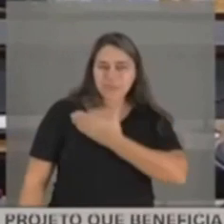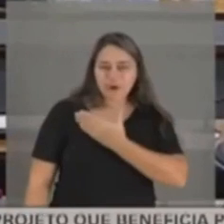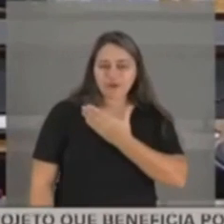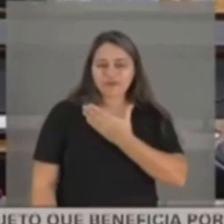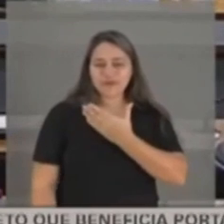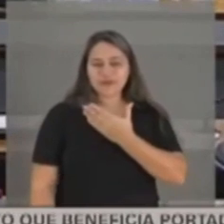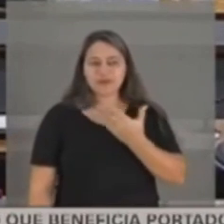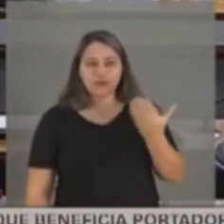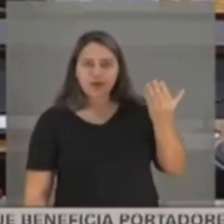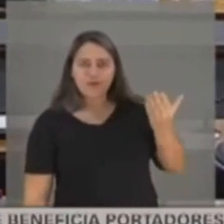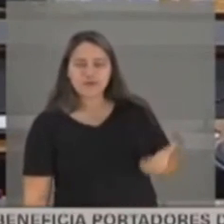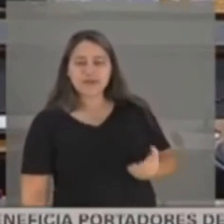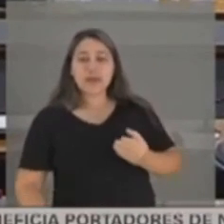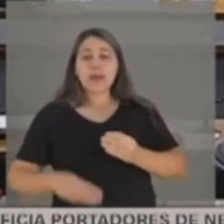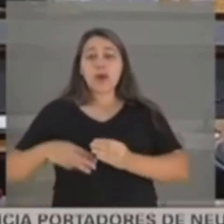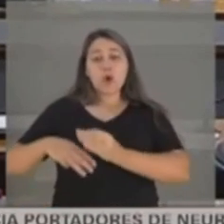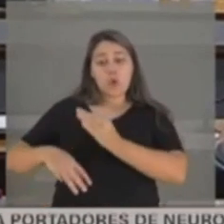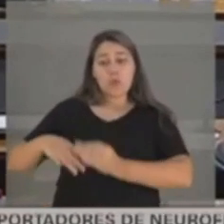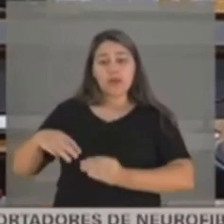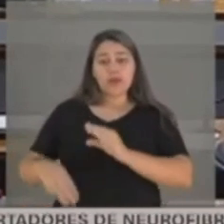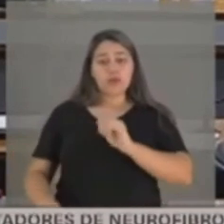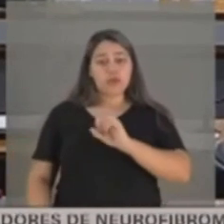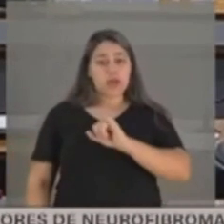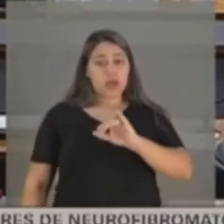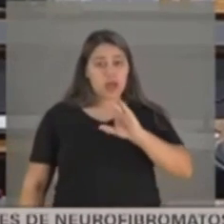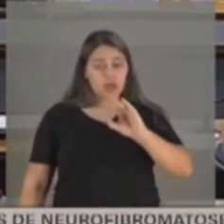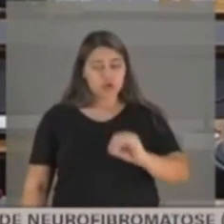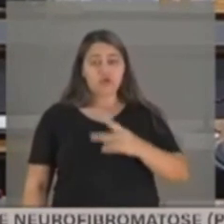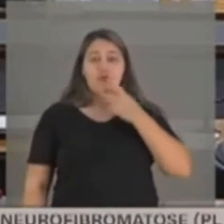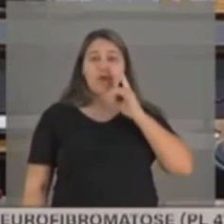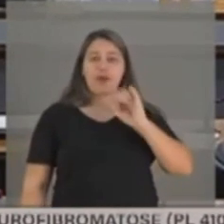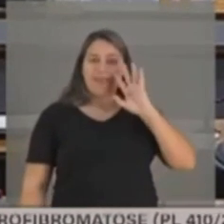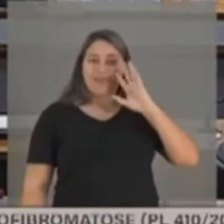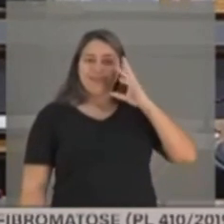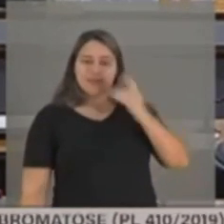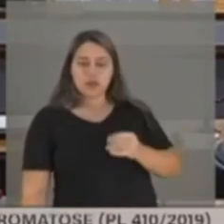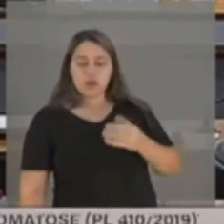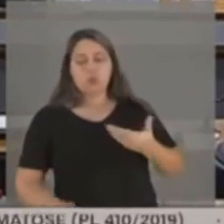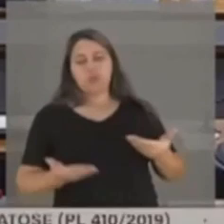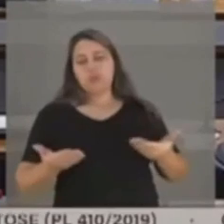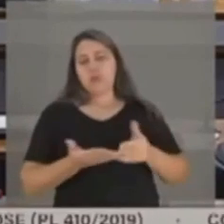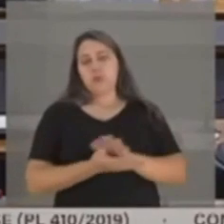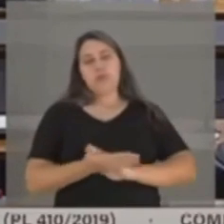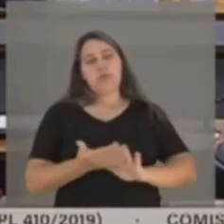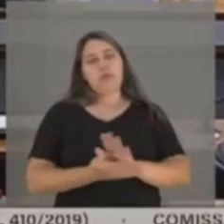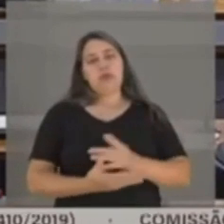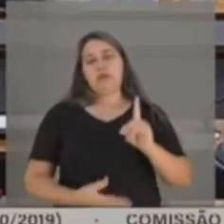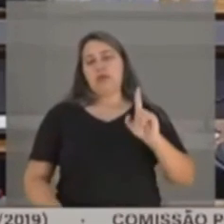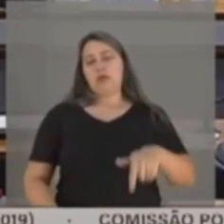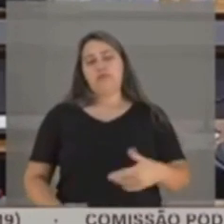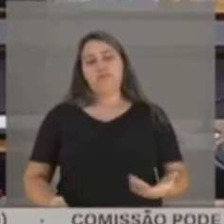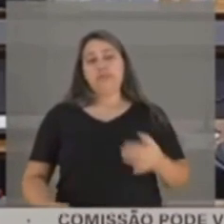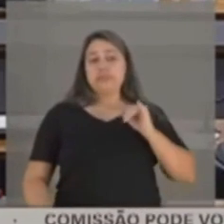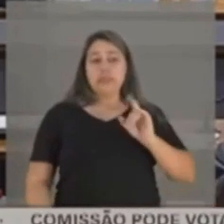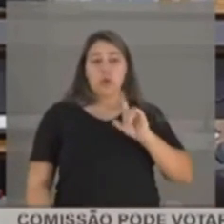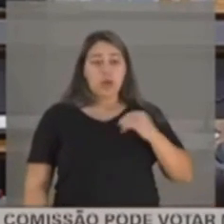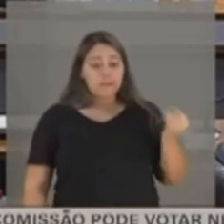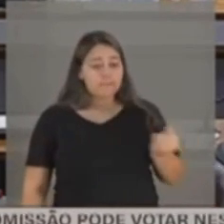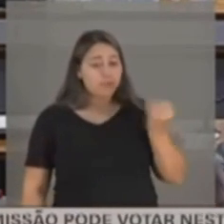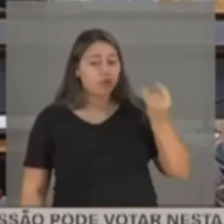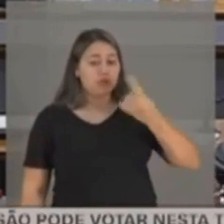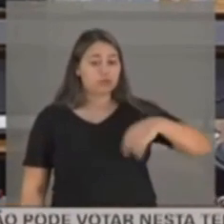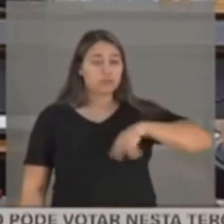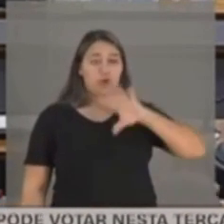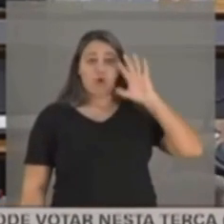sua excelência, o ministro Cássio Marques, reconsidere a sua decisão, nada mais o será. Se isso não for importante para nós